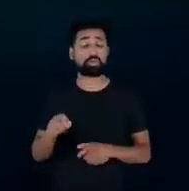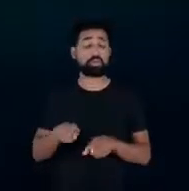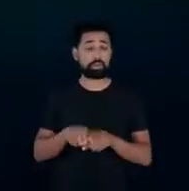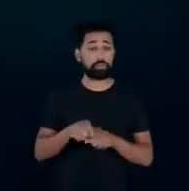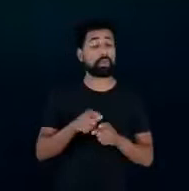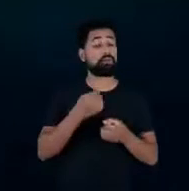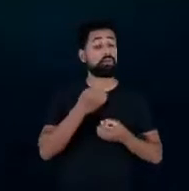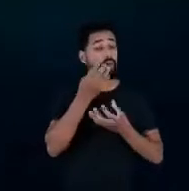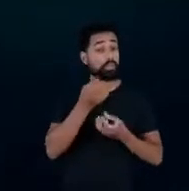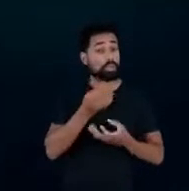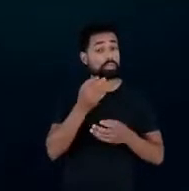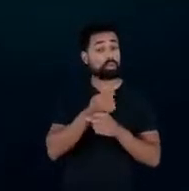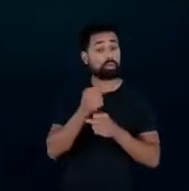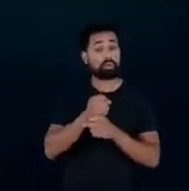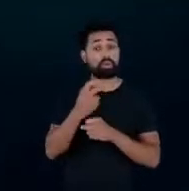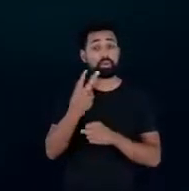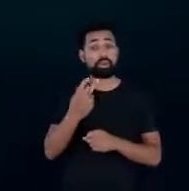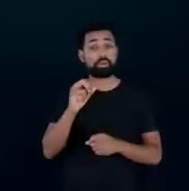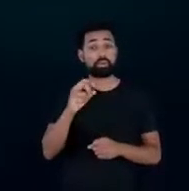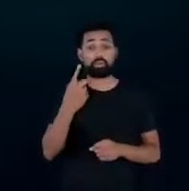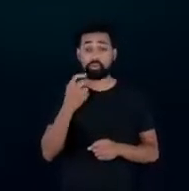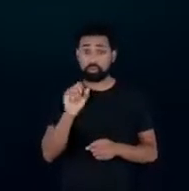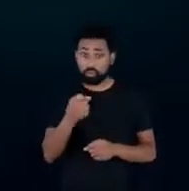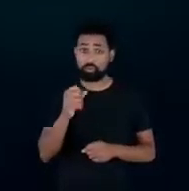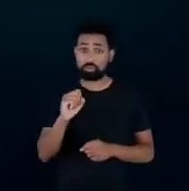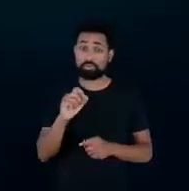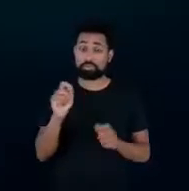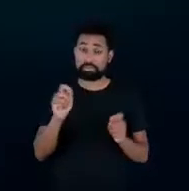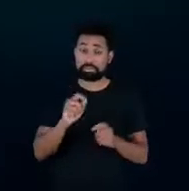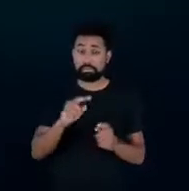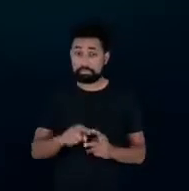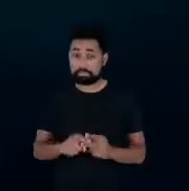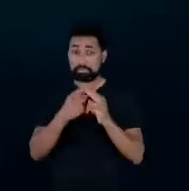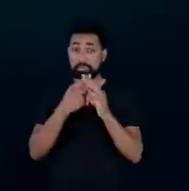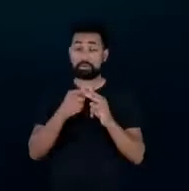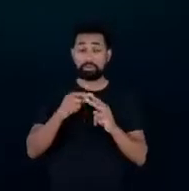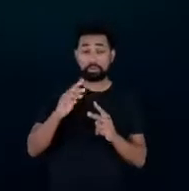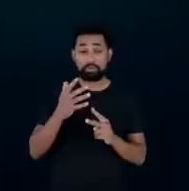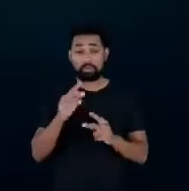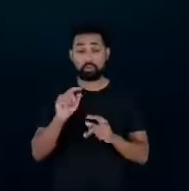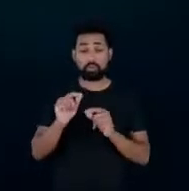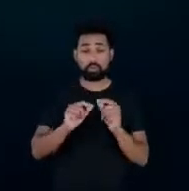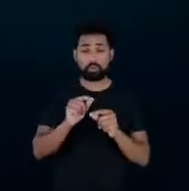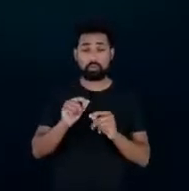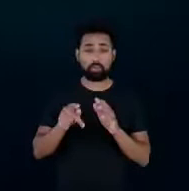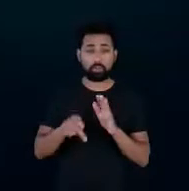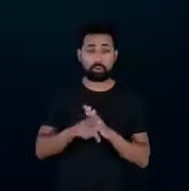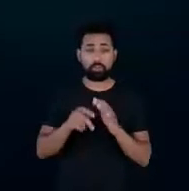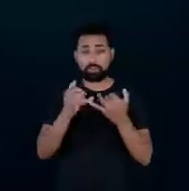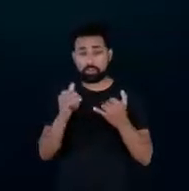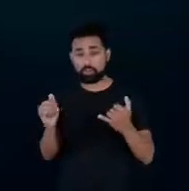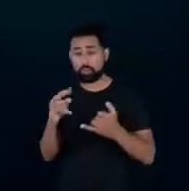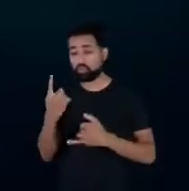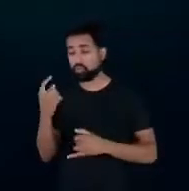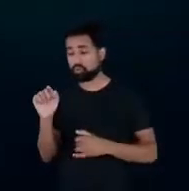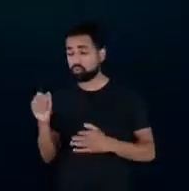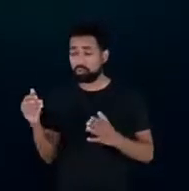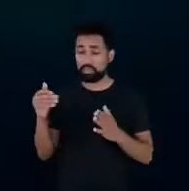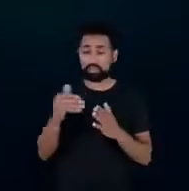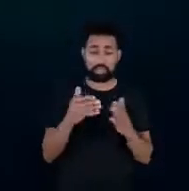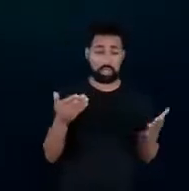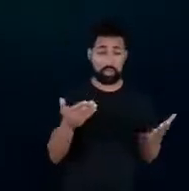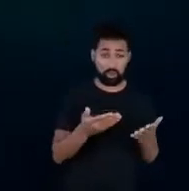gente atualizar esse valor para hoje com a inflação ou com as correções de energia de 2018 para cá esse é um dado de